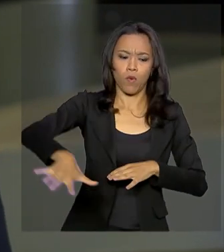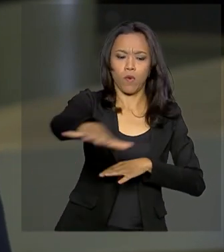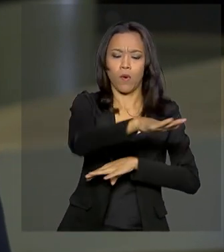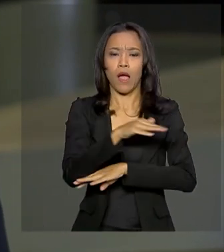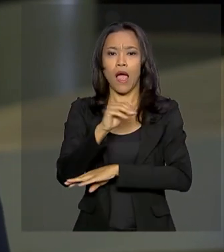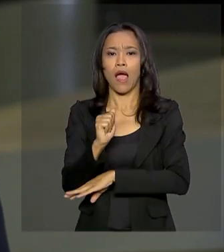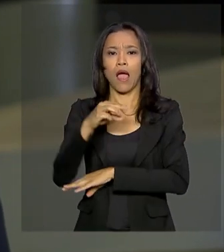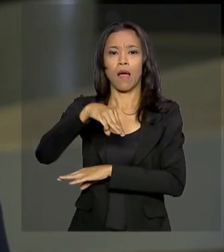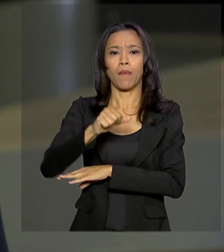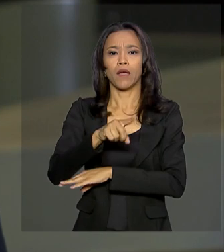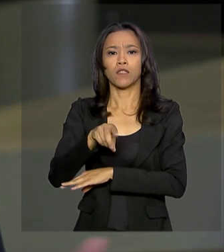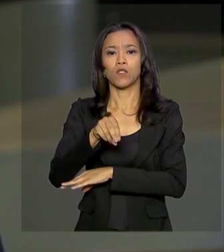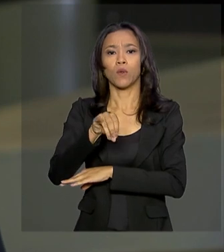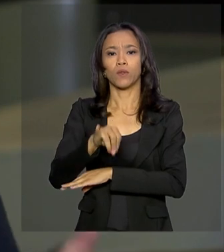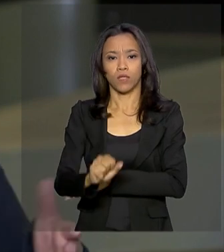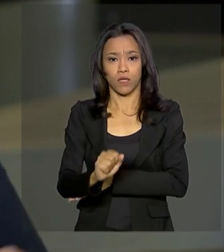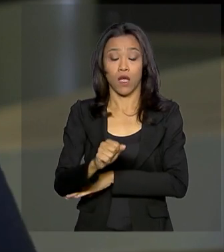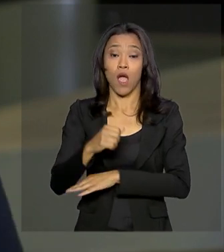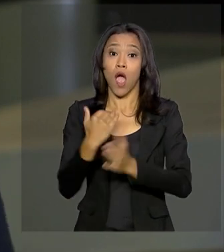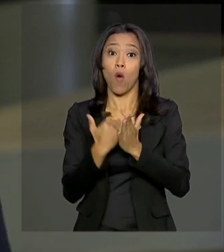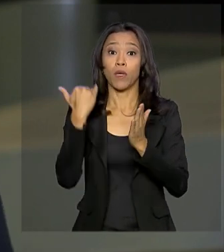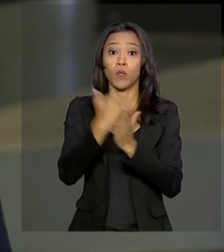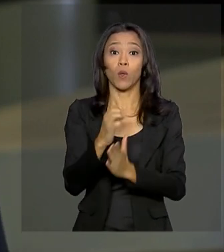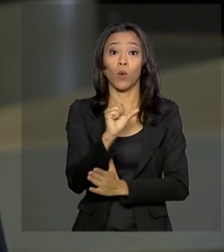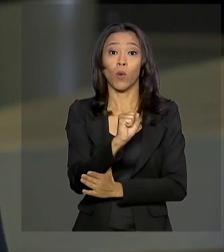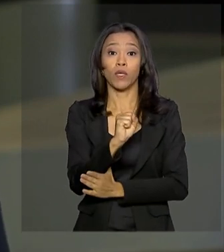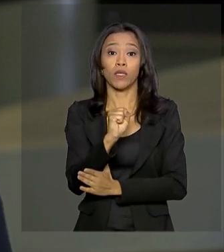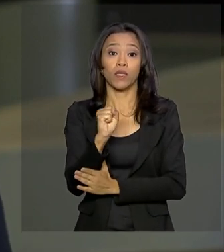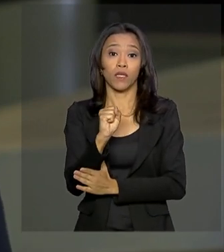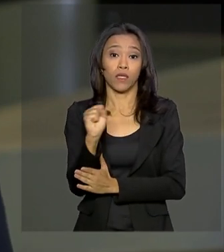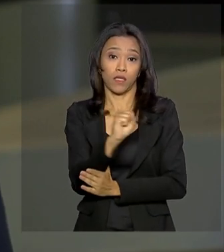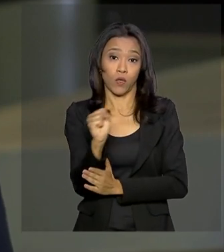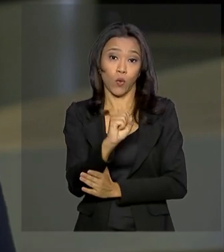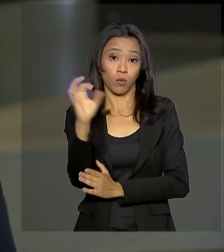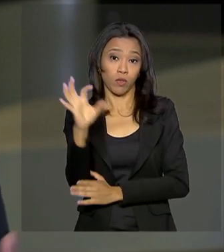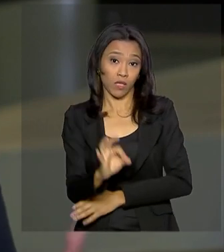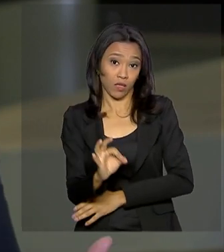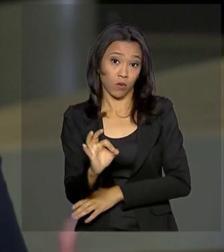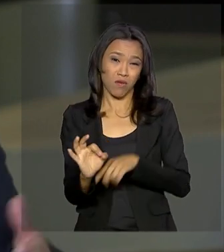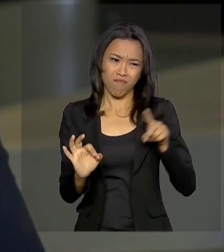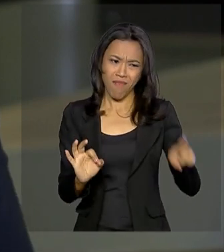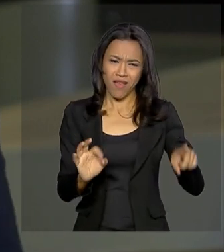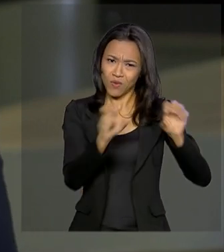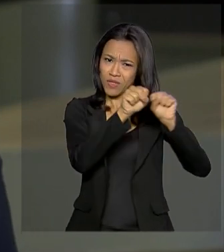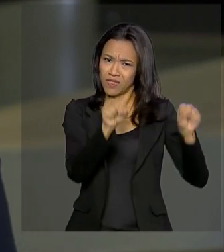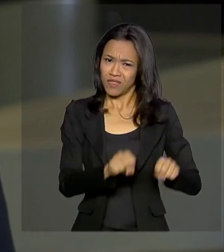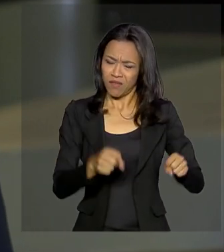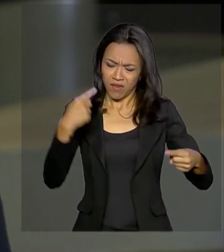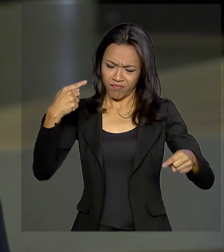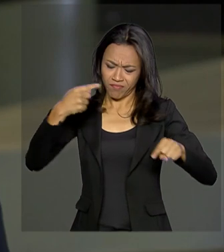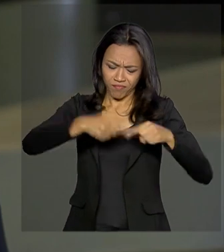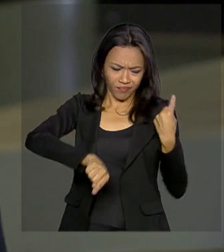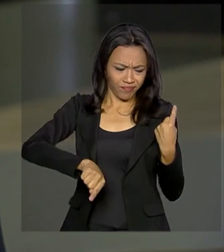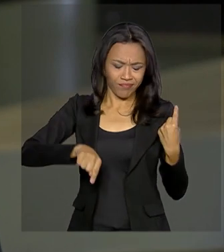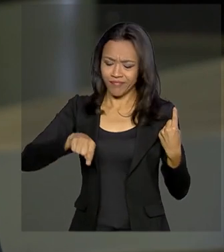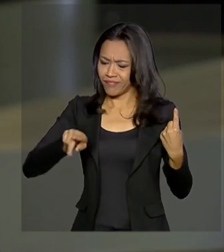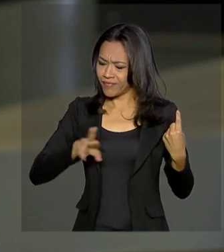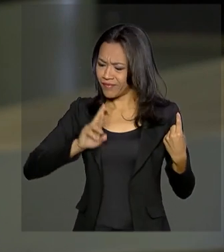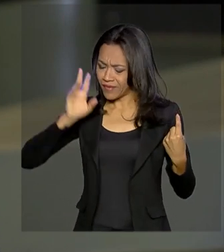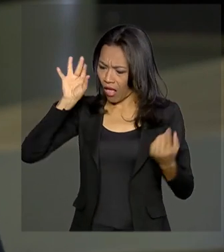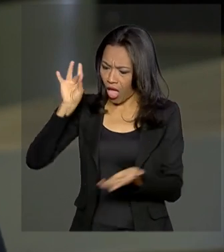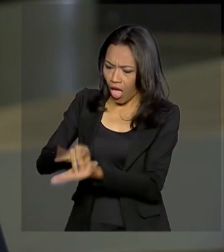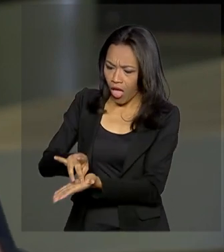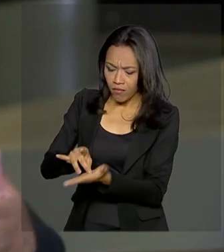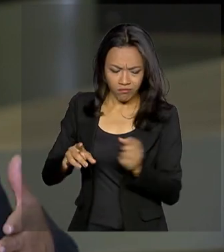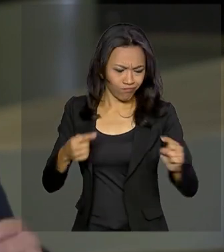88%. Mas, com as falhas no sistema, esse valor estaria errado. Para evitar distorções nos dados, será